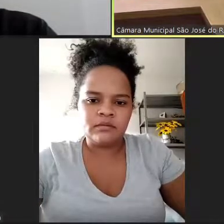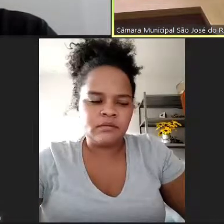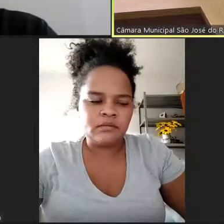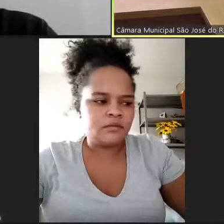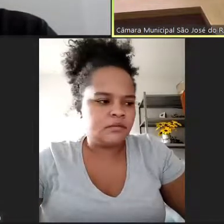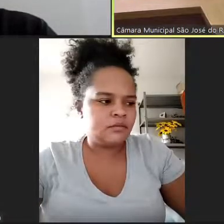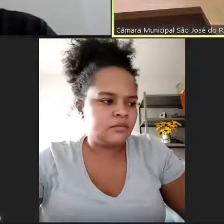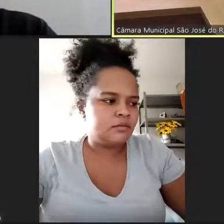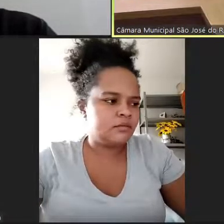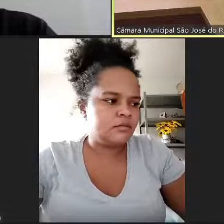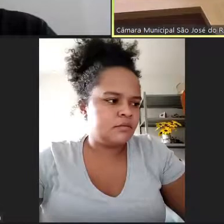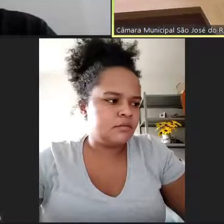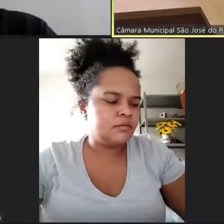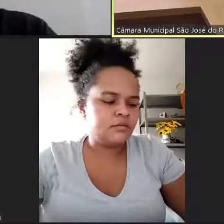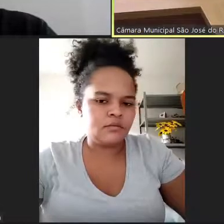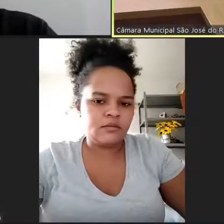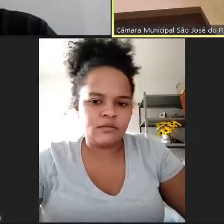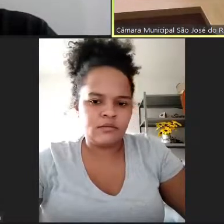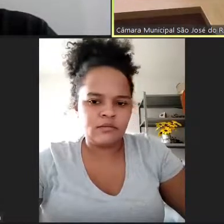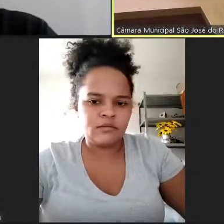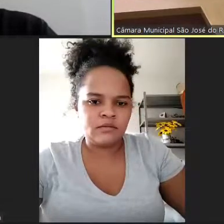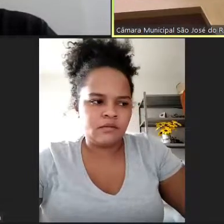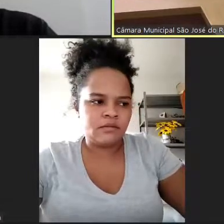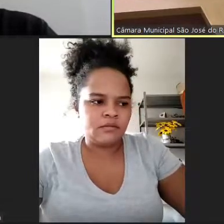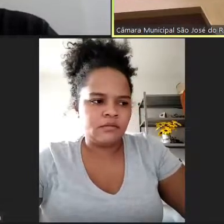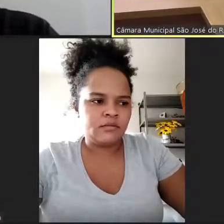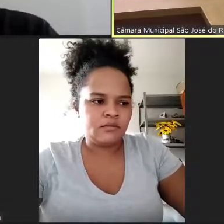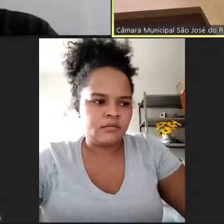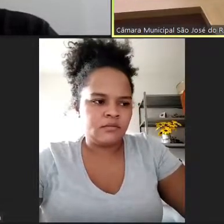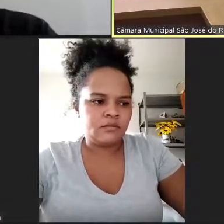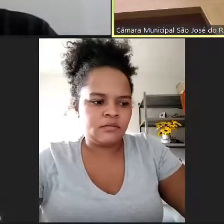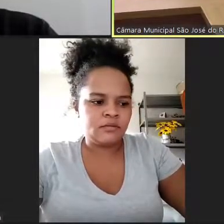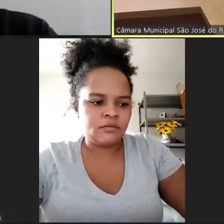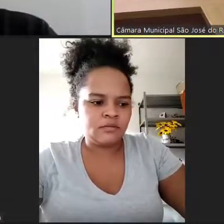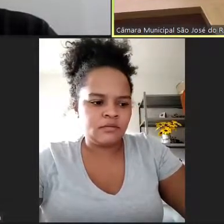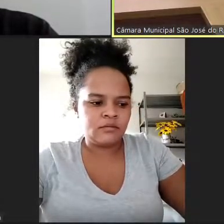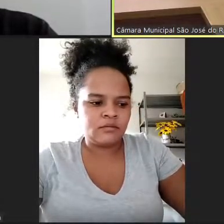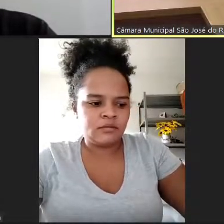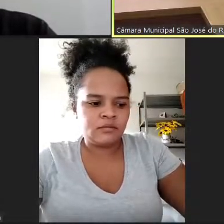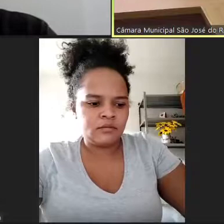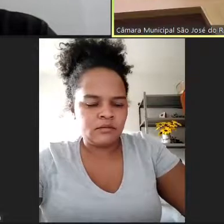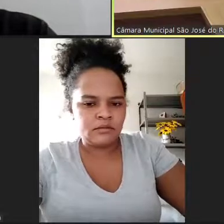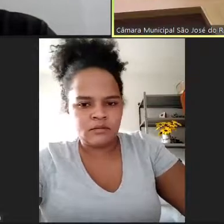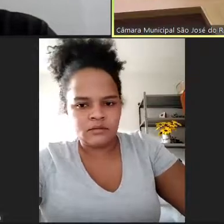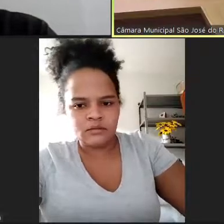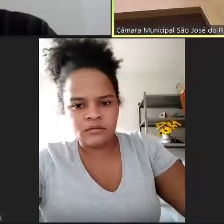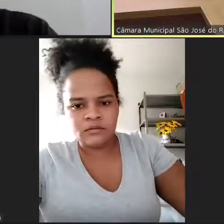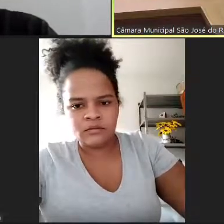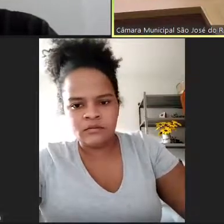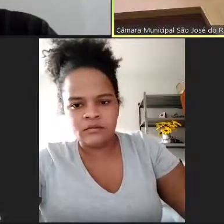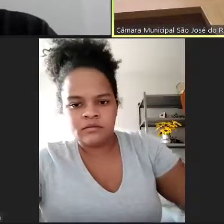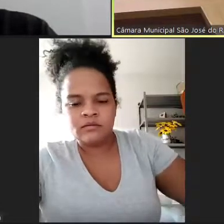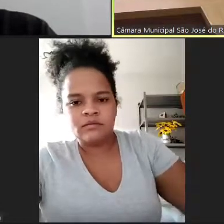o Conde Urb, não sei se é Conde Urb, que era o conselho, o Caco vai saber, o Paulão, que já era mais da época, mas